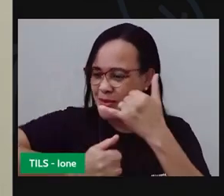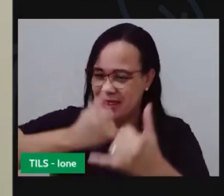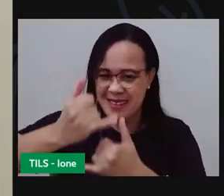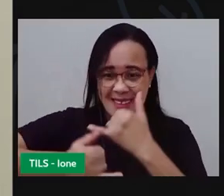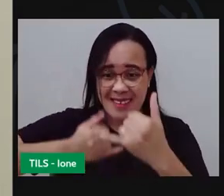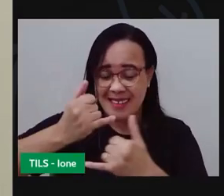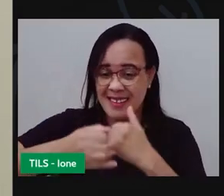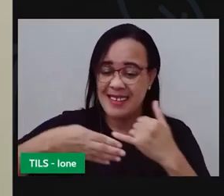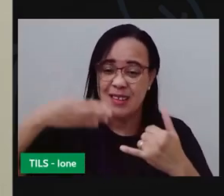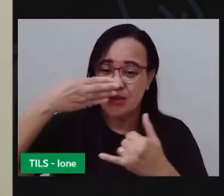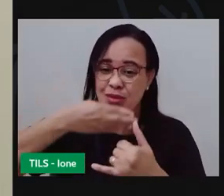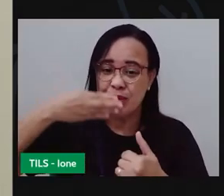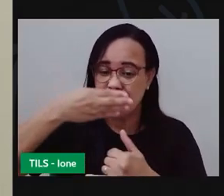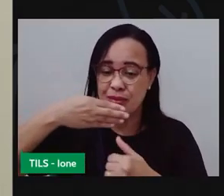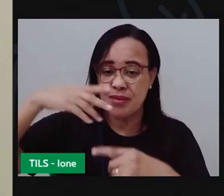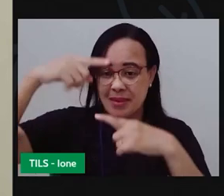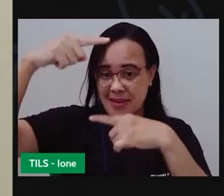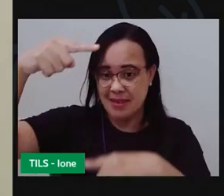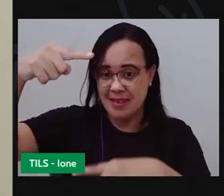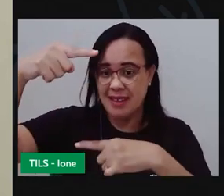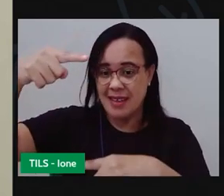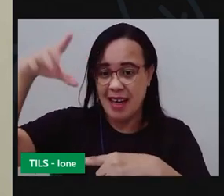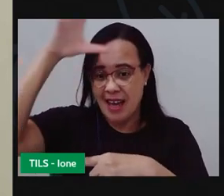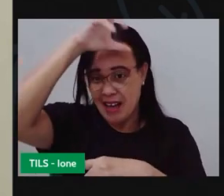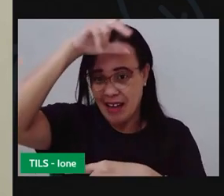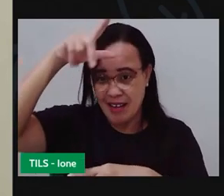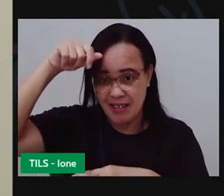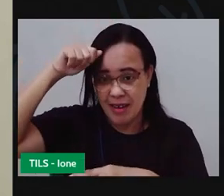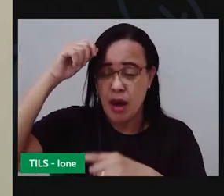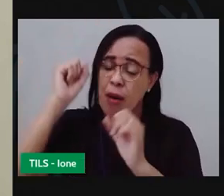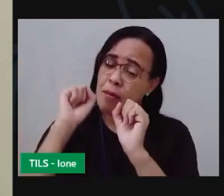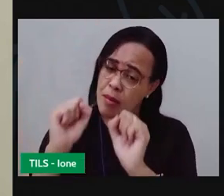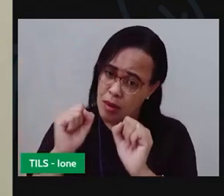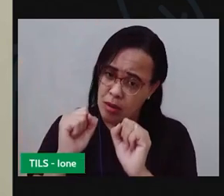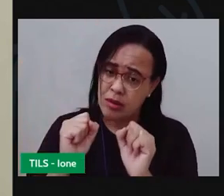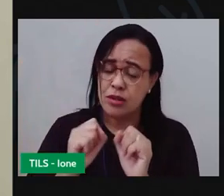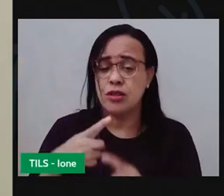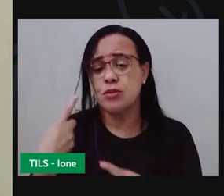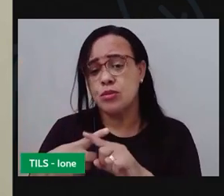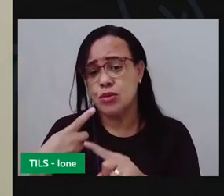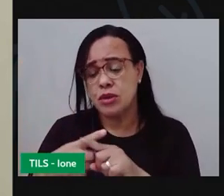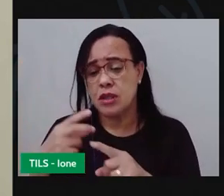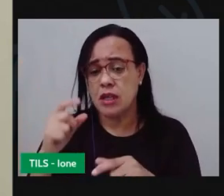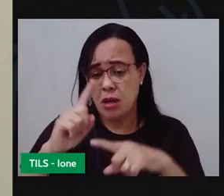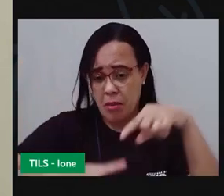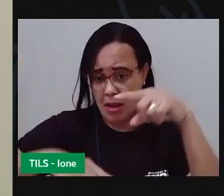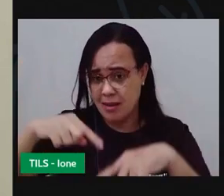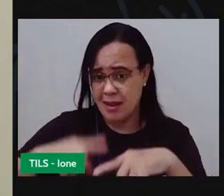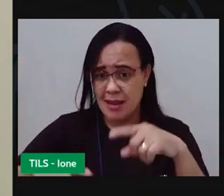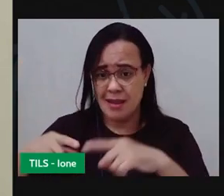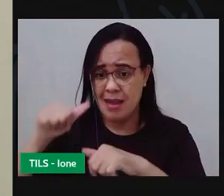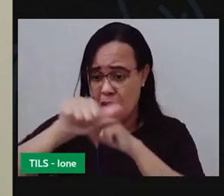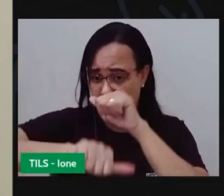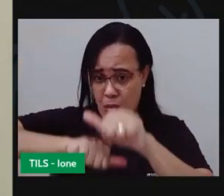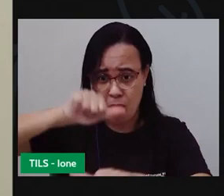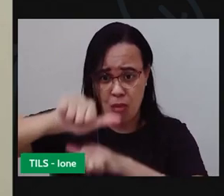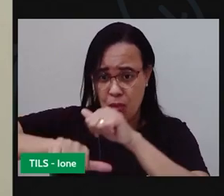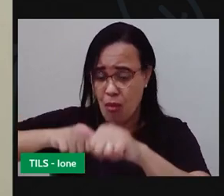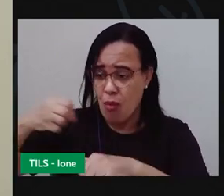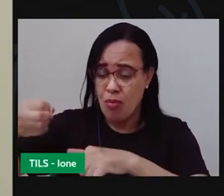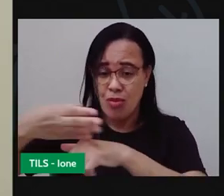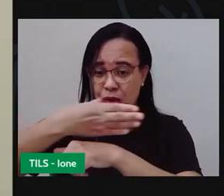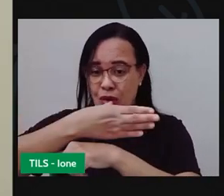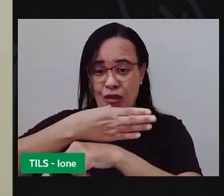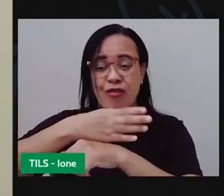quando a gente está dando um outro destino para essa embalagem para esse material tá bom eu deixei